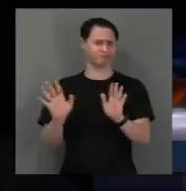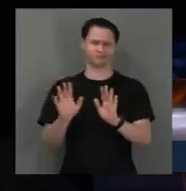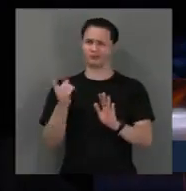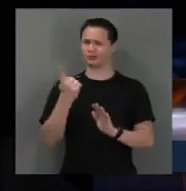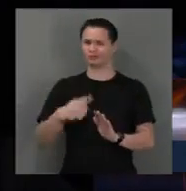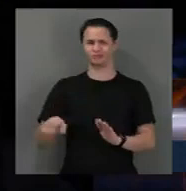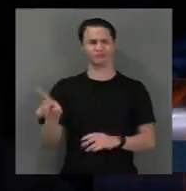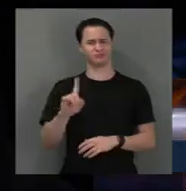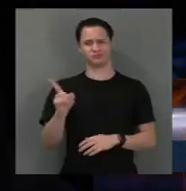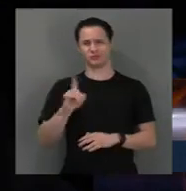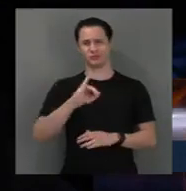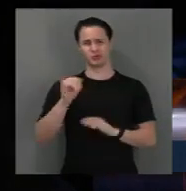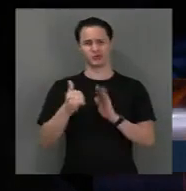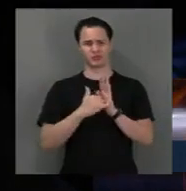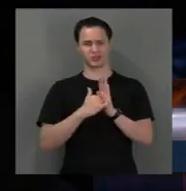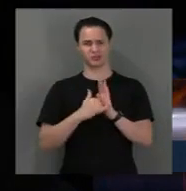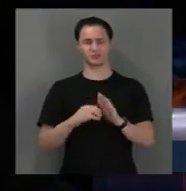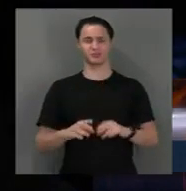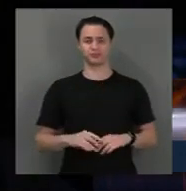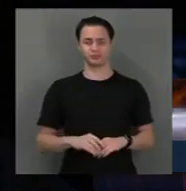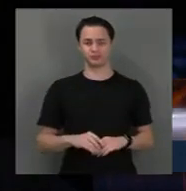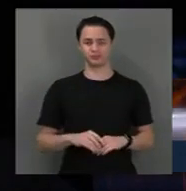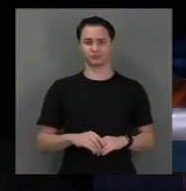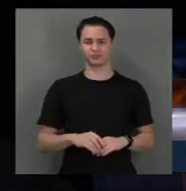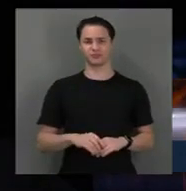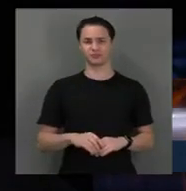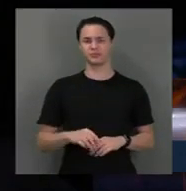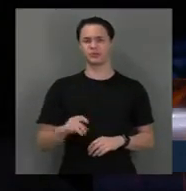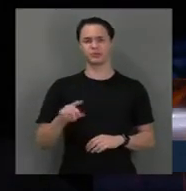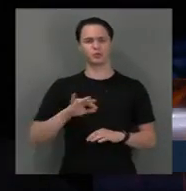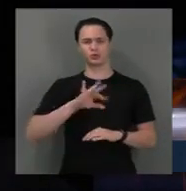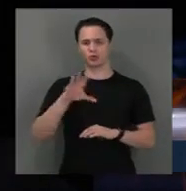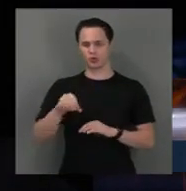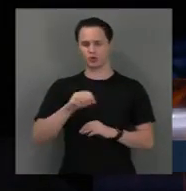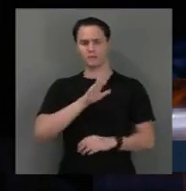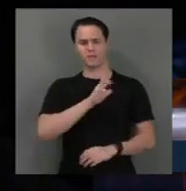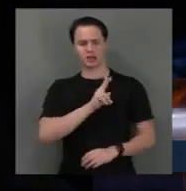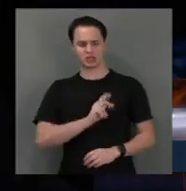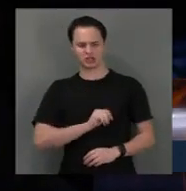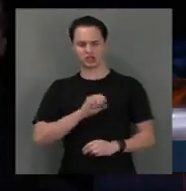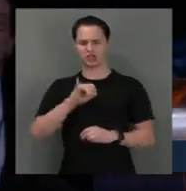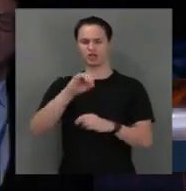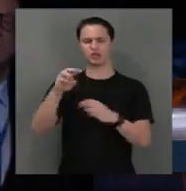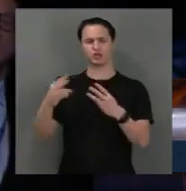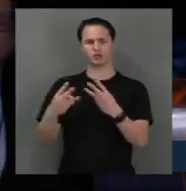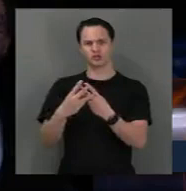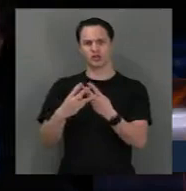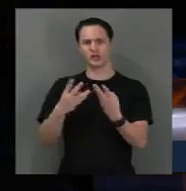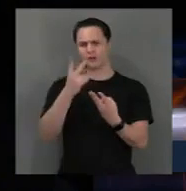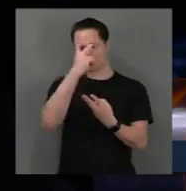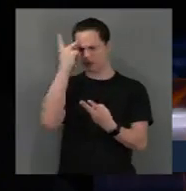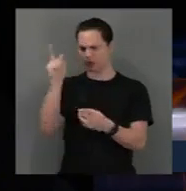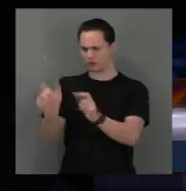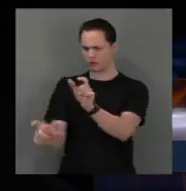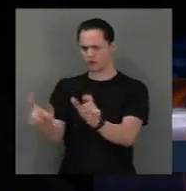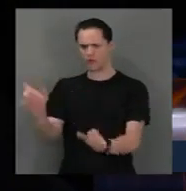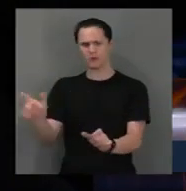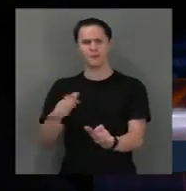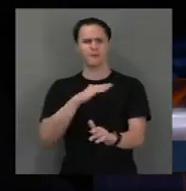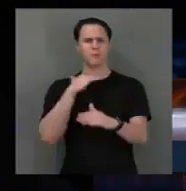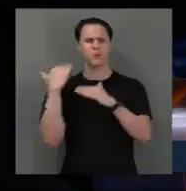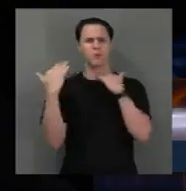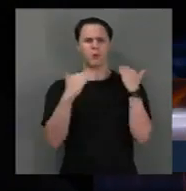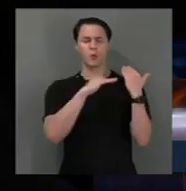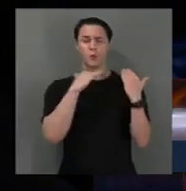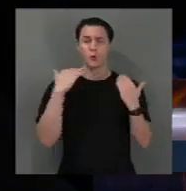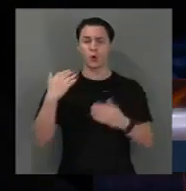evento que estava acontecendo naquela região. Civis, judeus, palestinos têm perdido suas vidas. E o número de vítimas, como